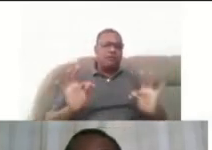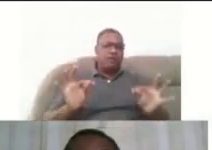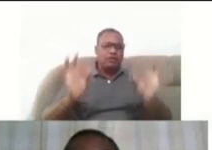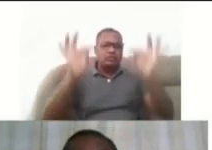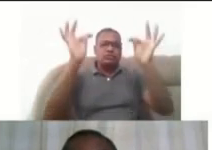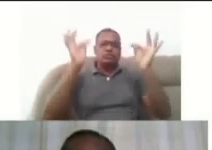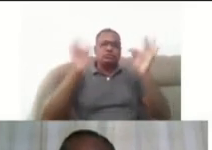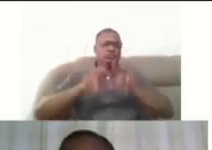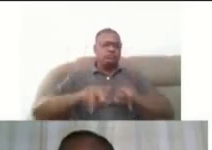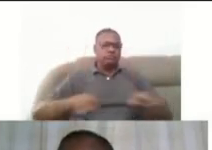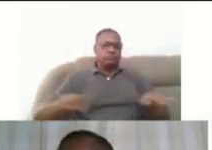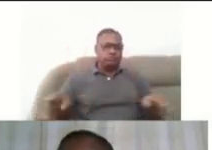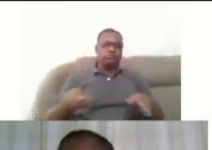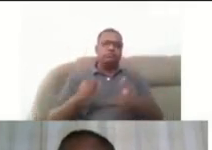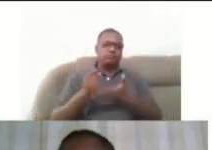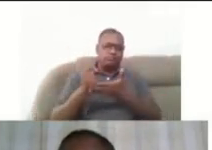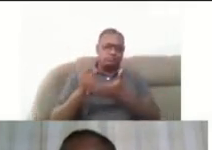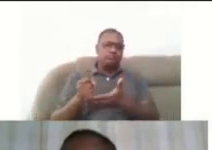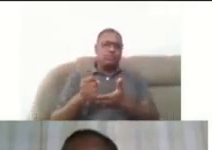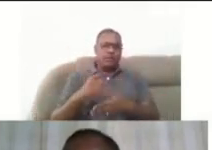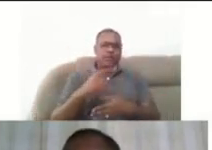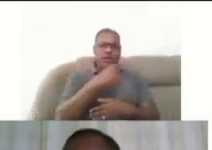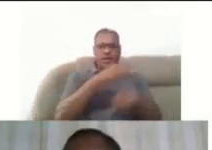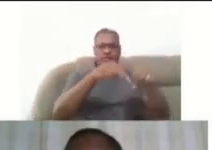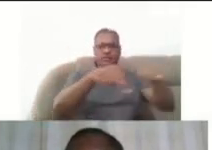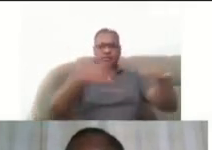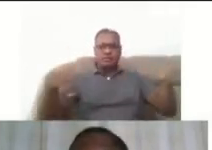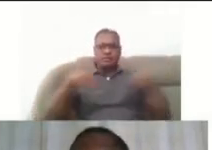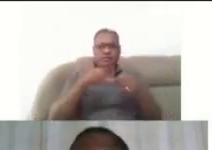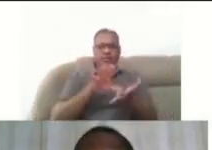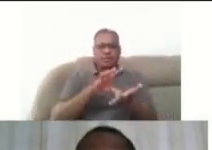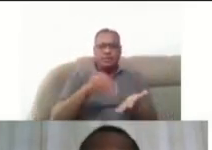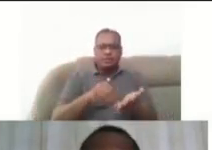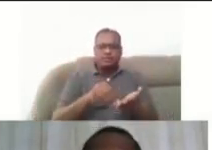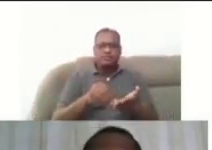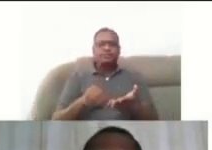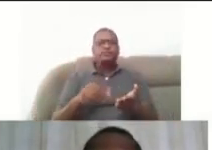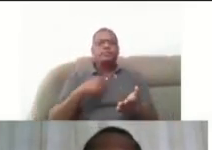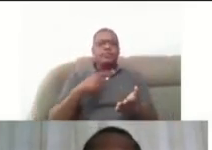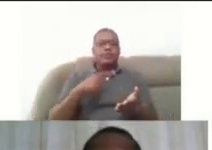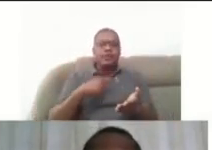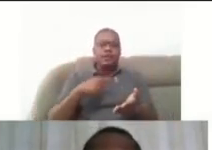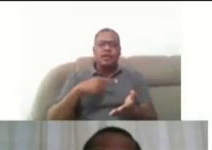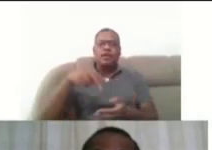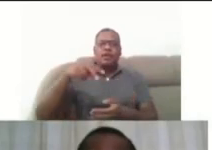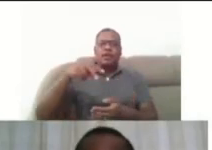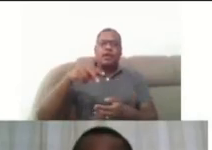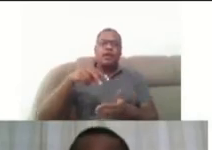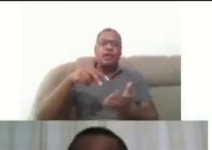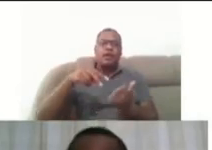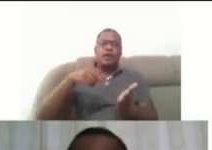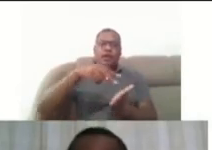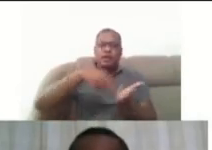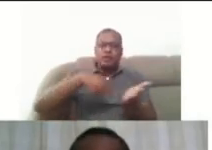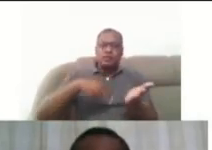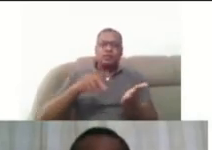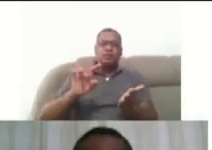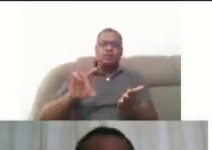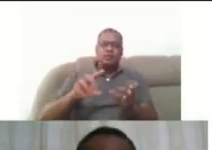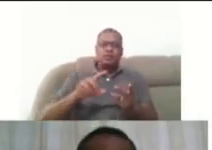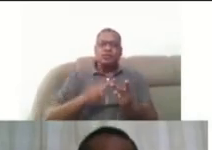diversos, lá no NAP a gente tem o leitor autônomo, o sintetizador de voz,